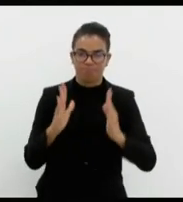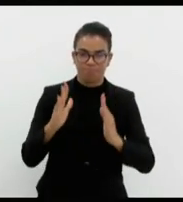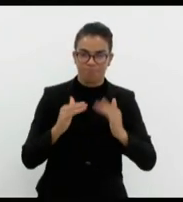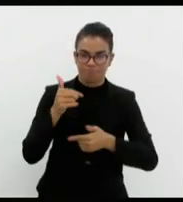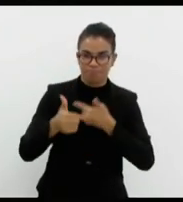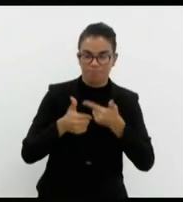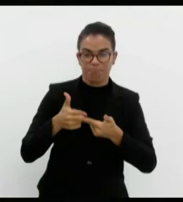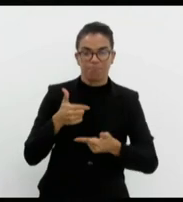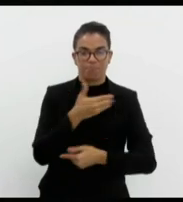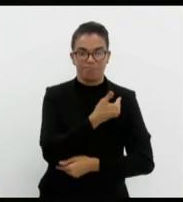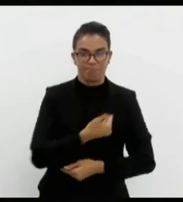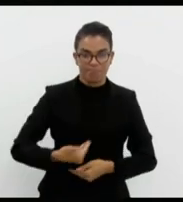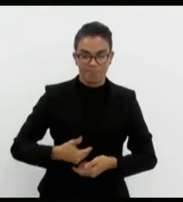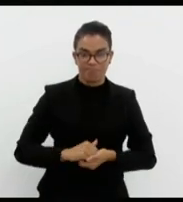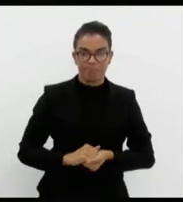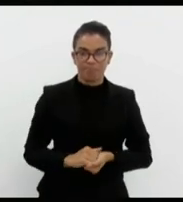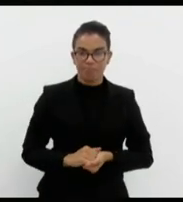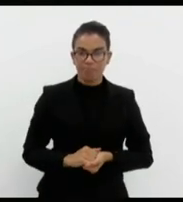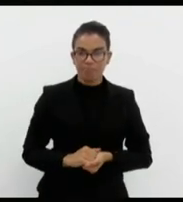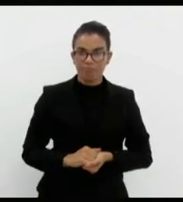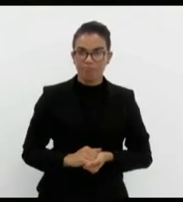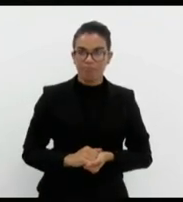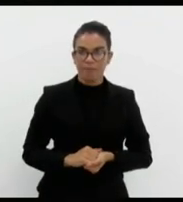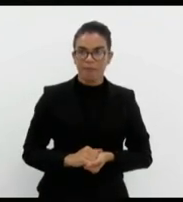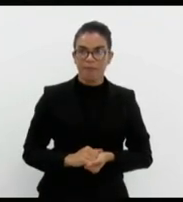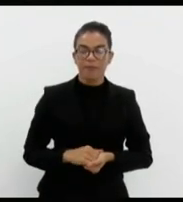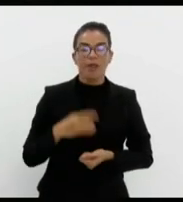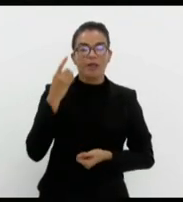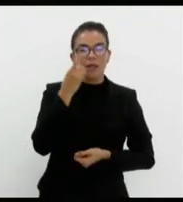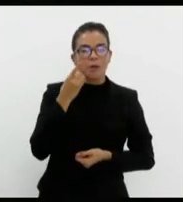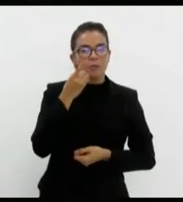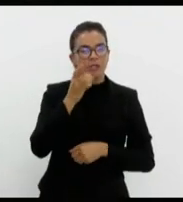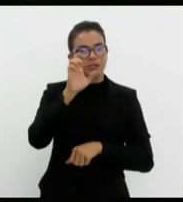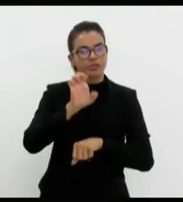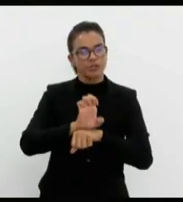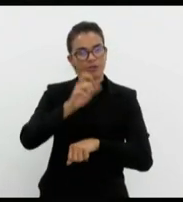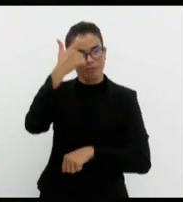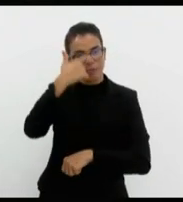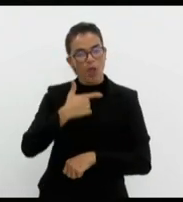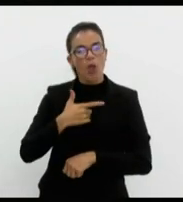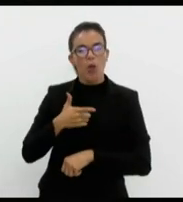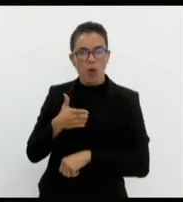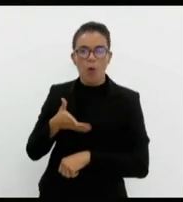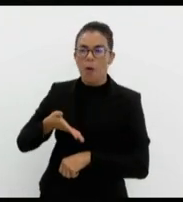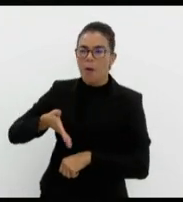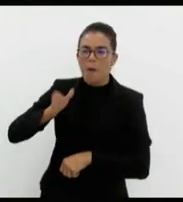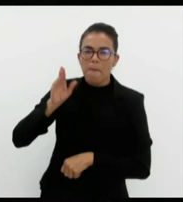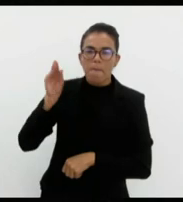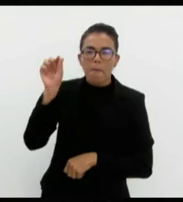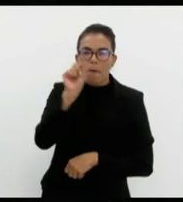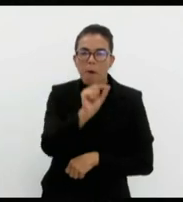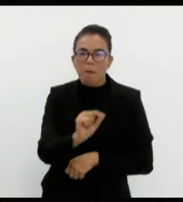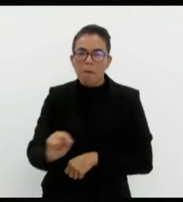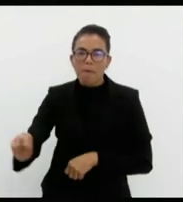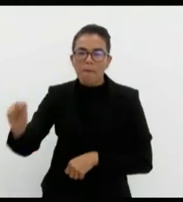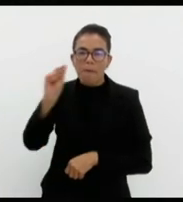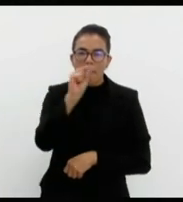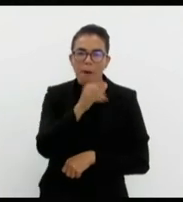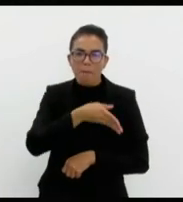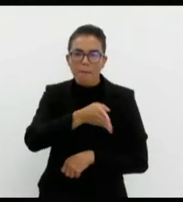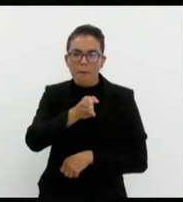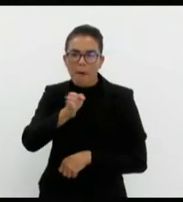sejam criminalizadas. Como deputado estadual, ando por toda a região, converso com a população,